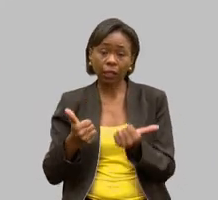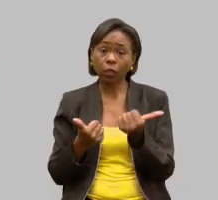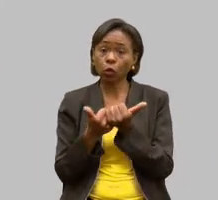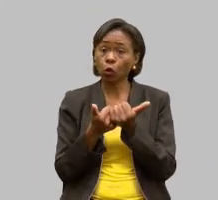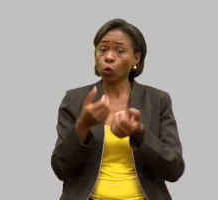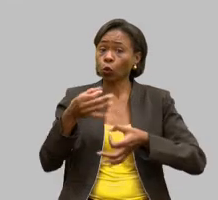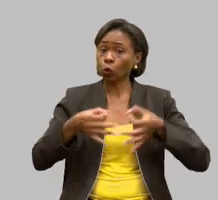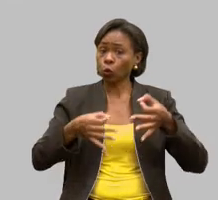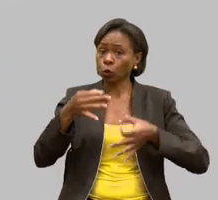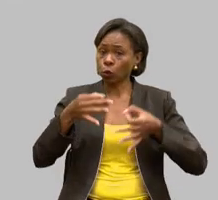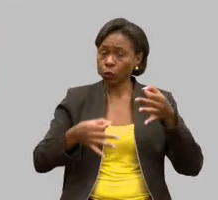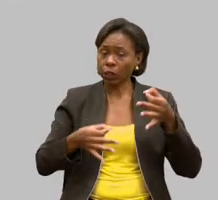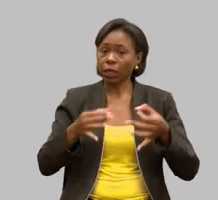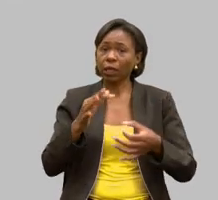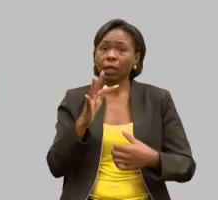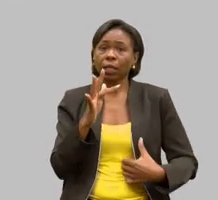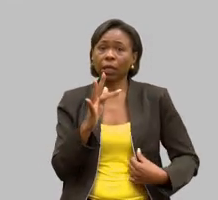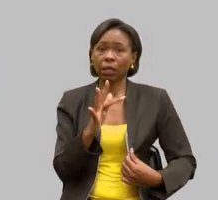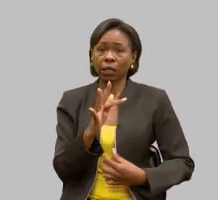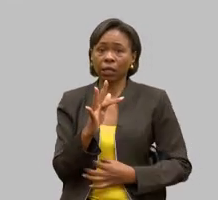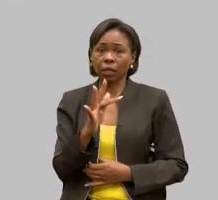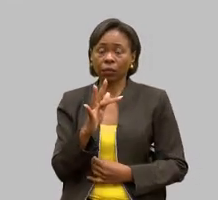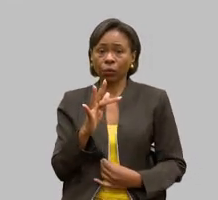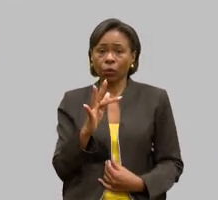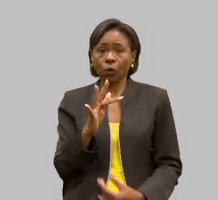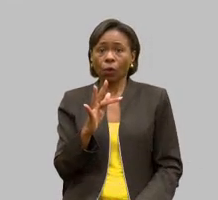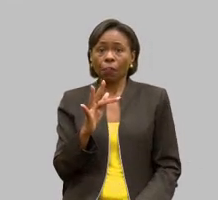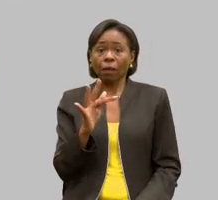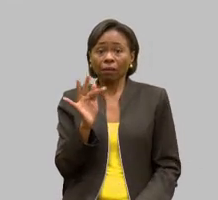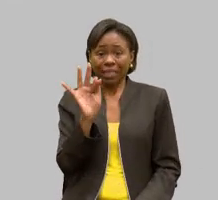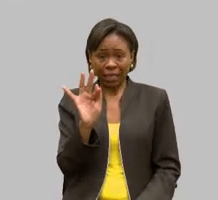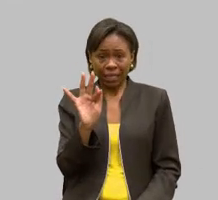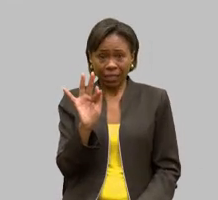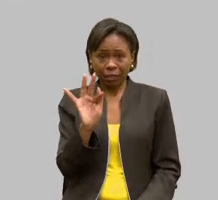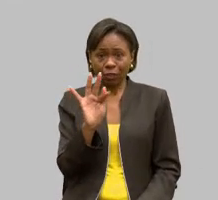Mineira de Fundações e Associações de Direito Privado. Funda-me.